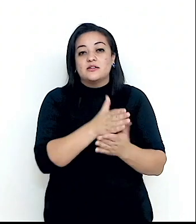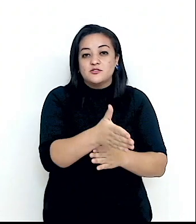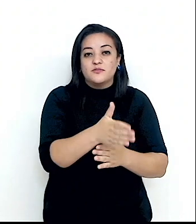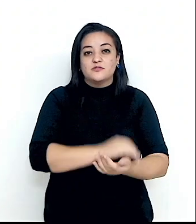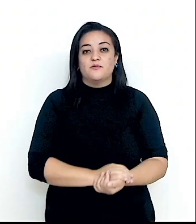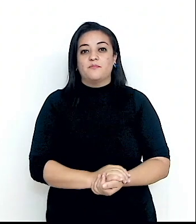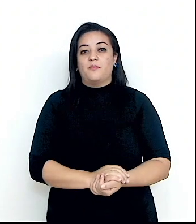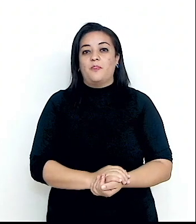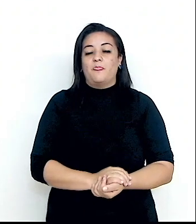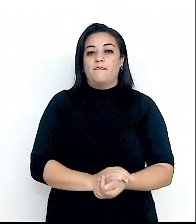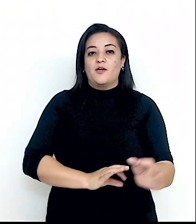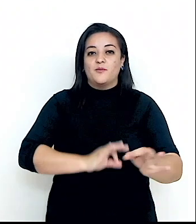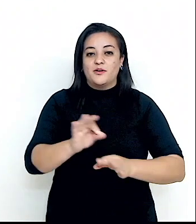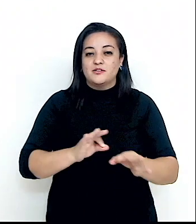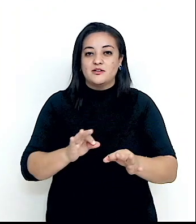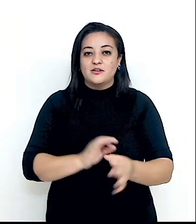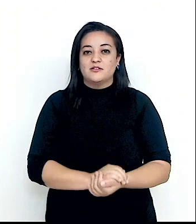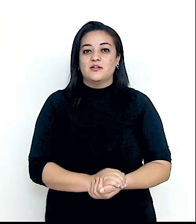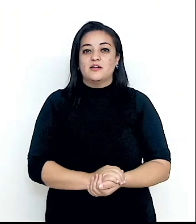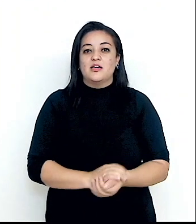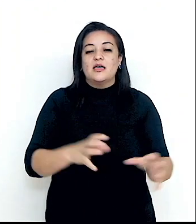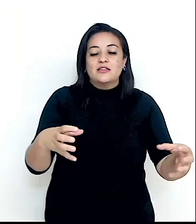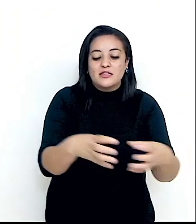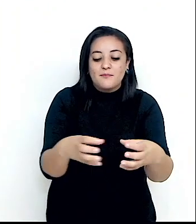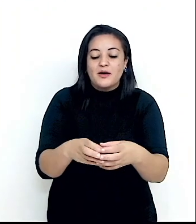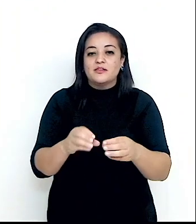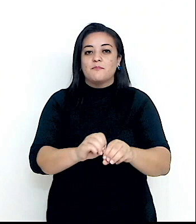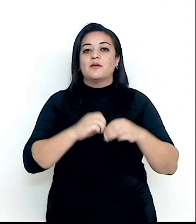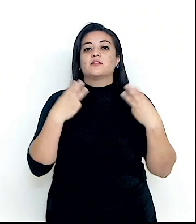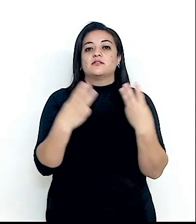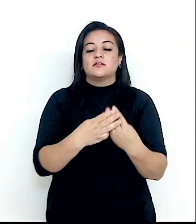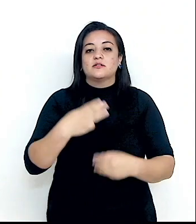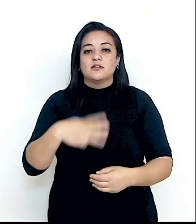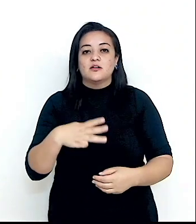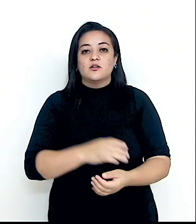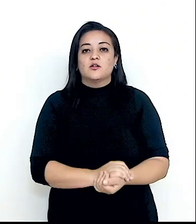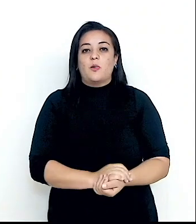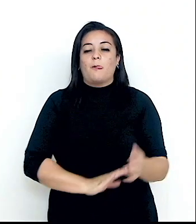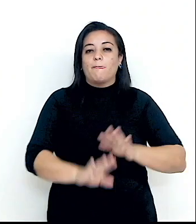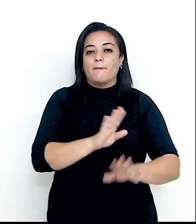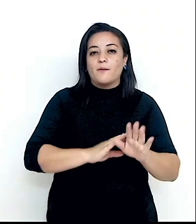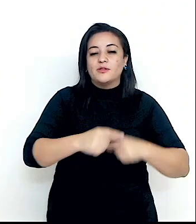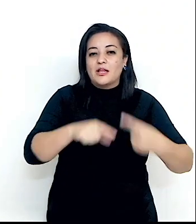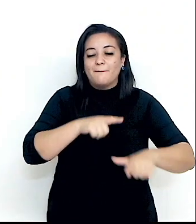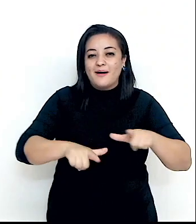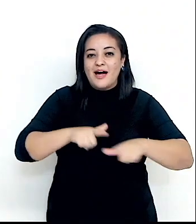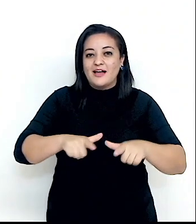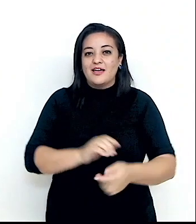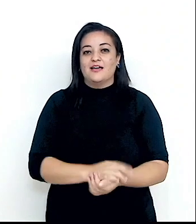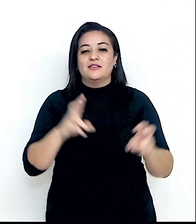sobre o guarda-chuva do Departamento de Nações Unidas, a DNU III, cuido de temas humanitários.